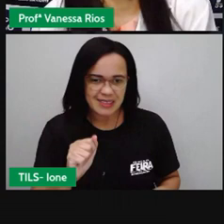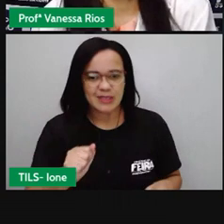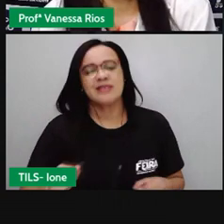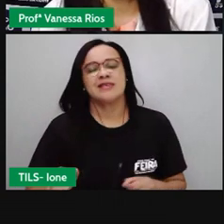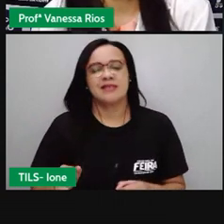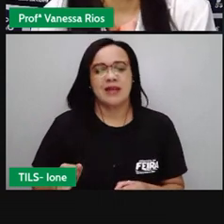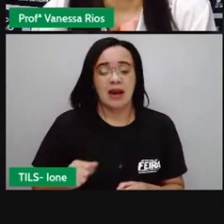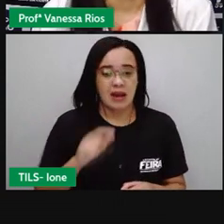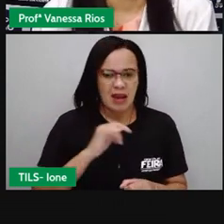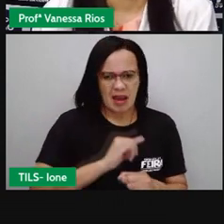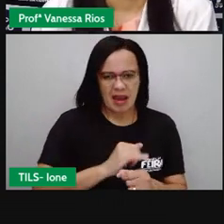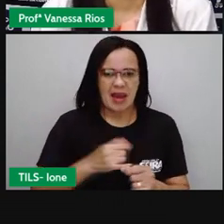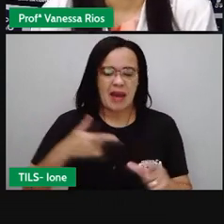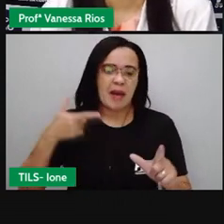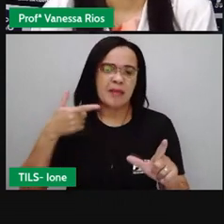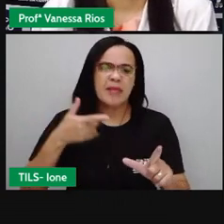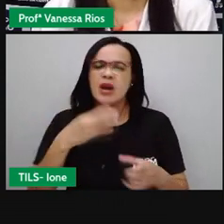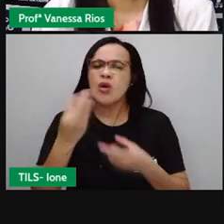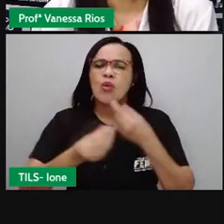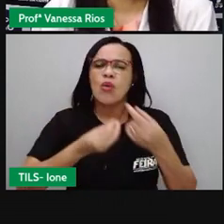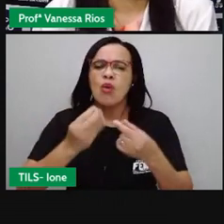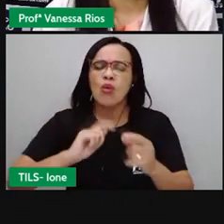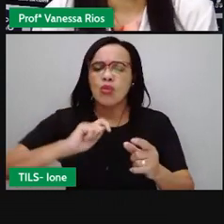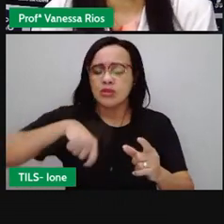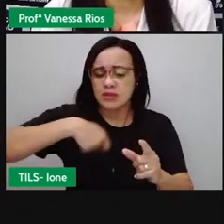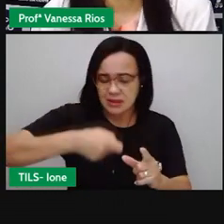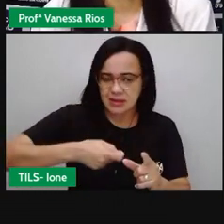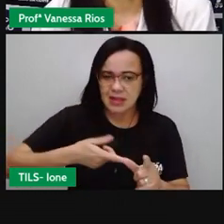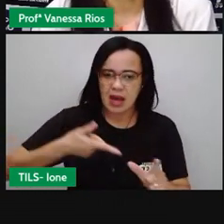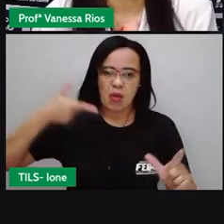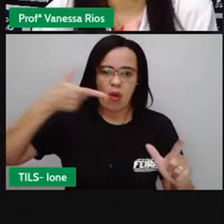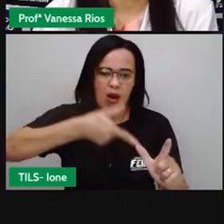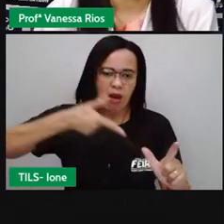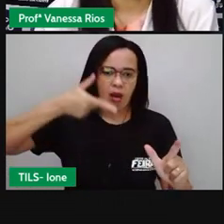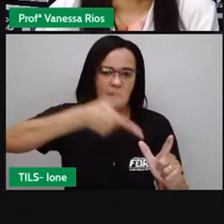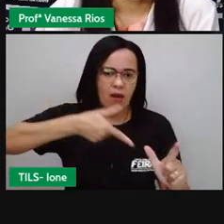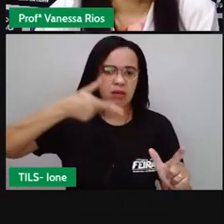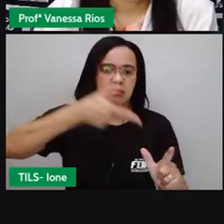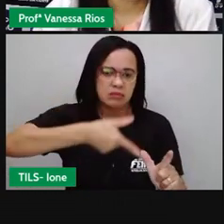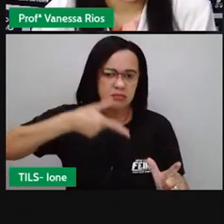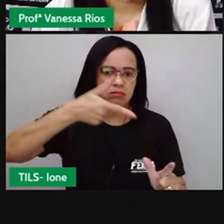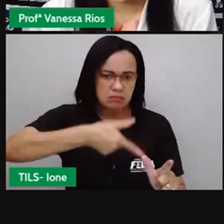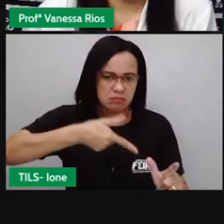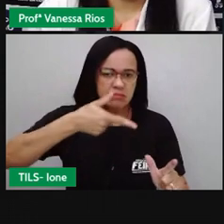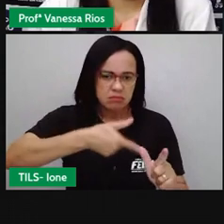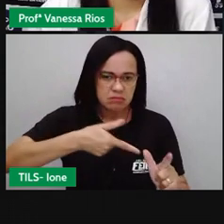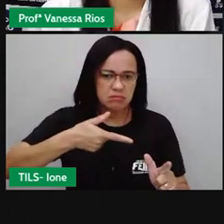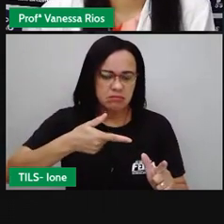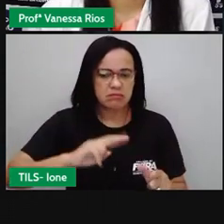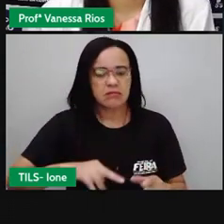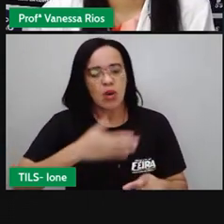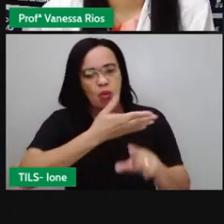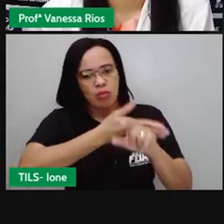da ironia para falar do assunto tratado, para expor a mensagem.